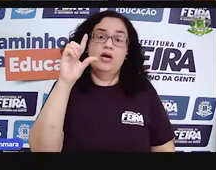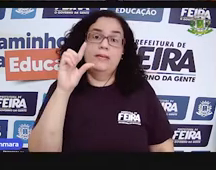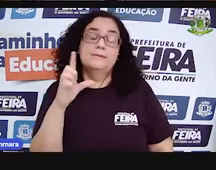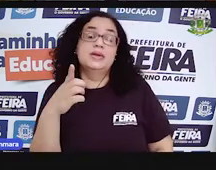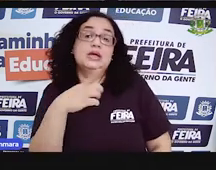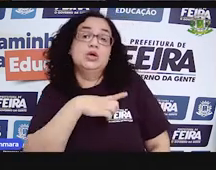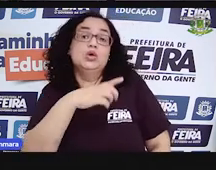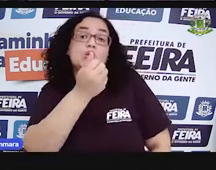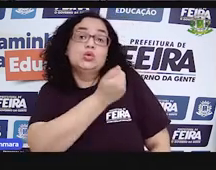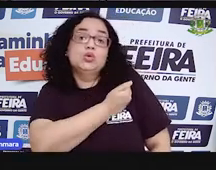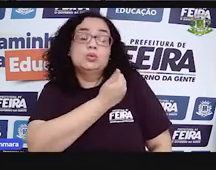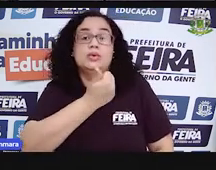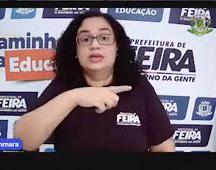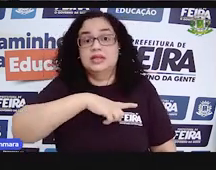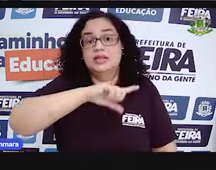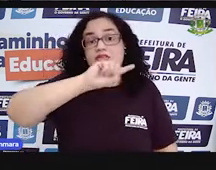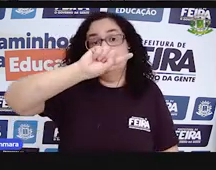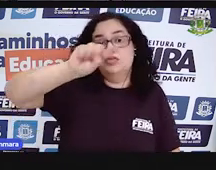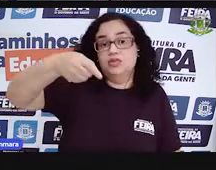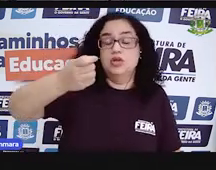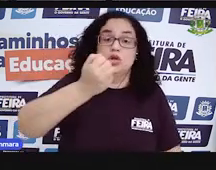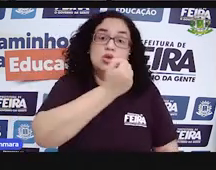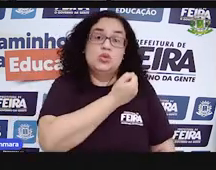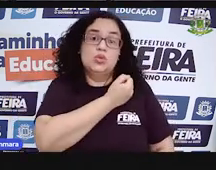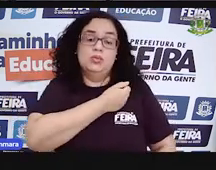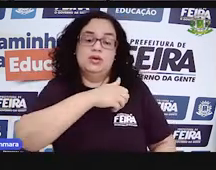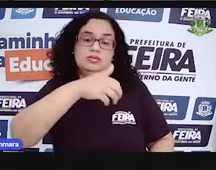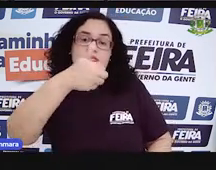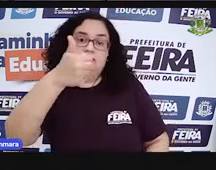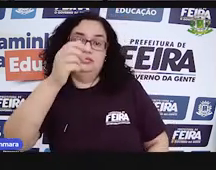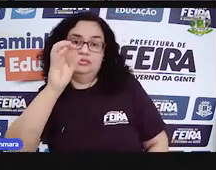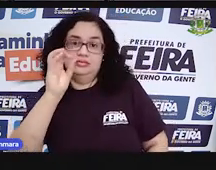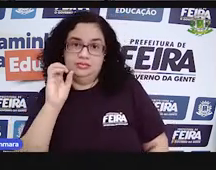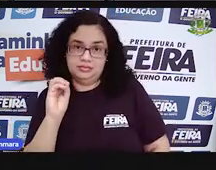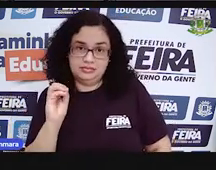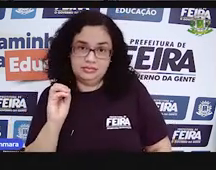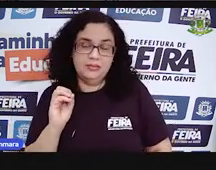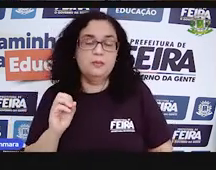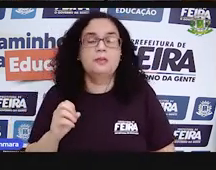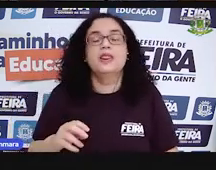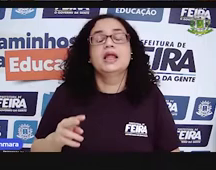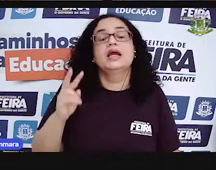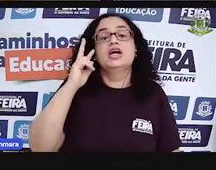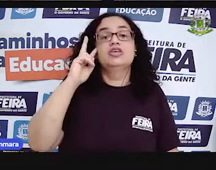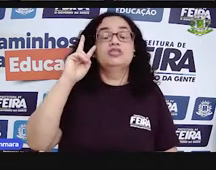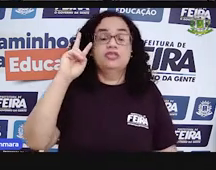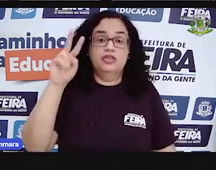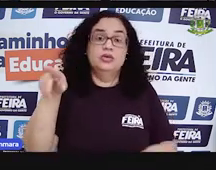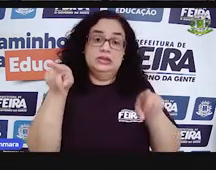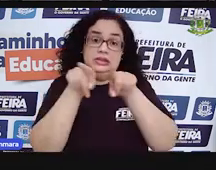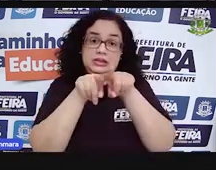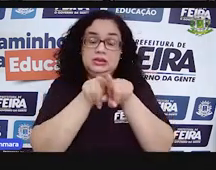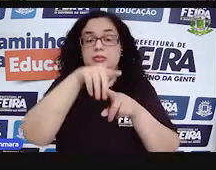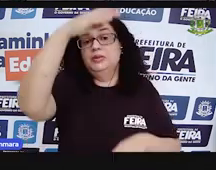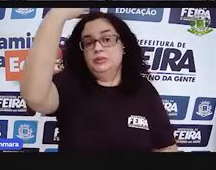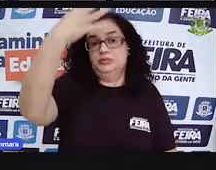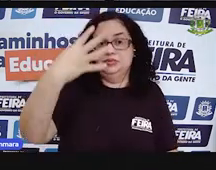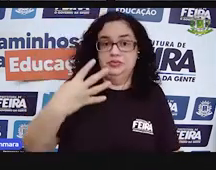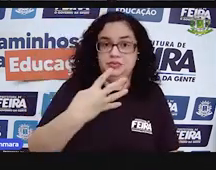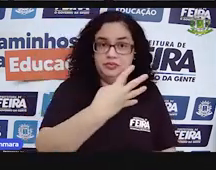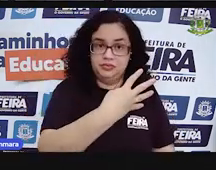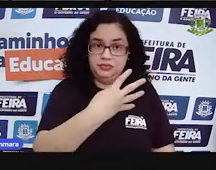têm vírgulas, os chamados números decimais. E a gente viu também, a própria tabela que a gente viu, né?